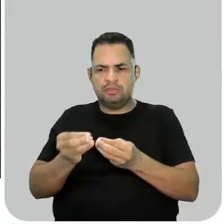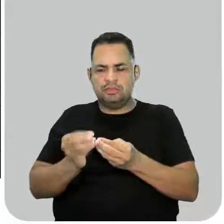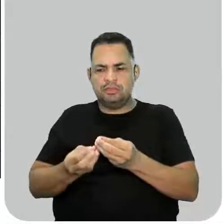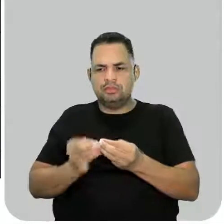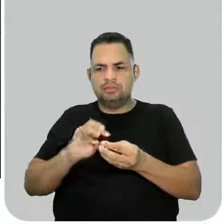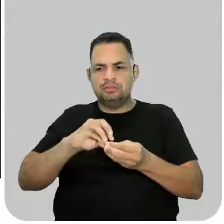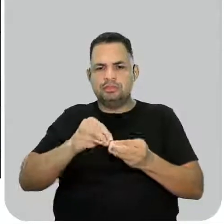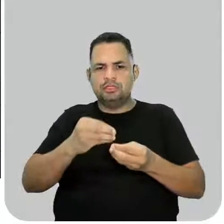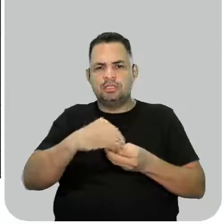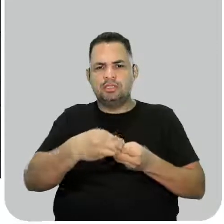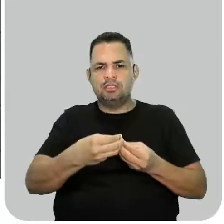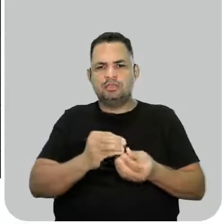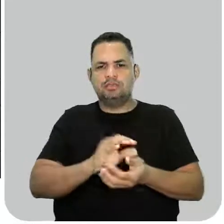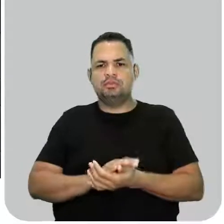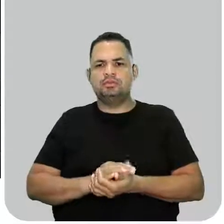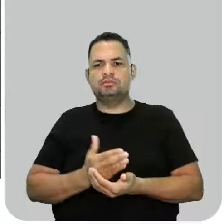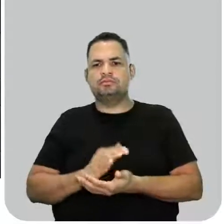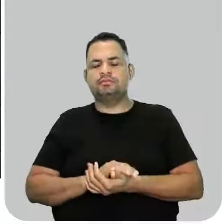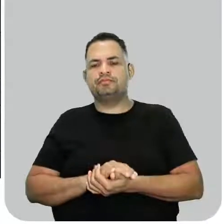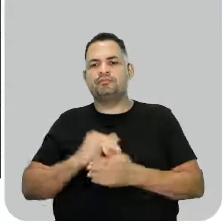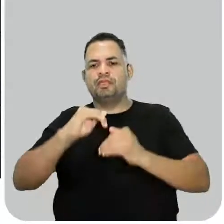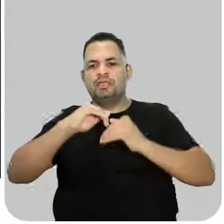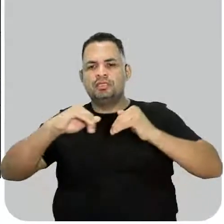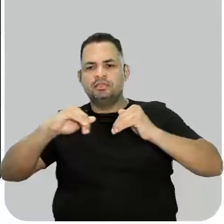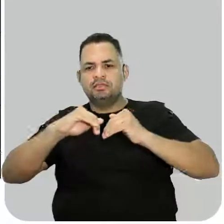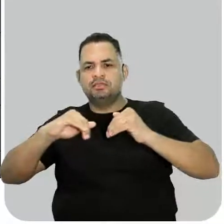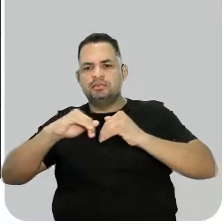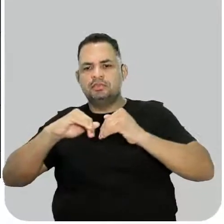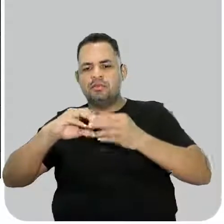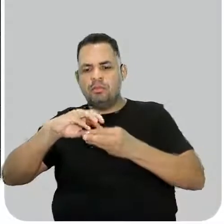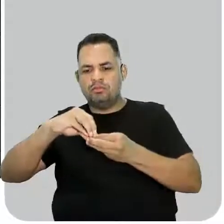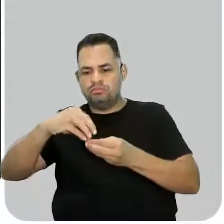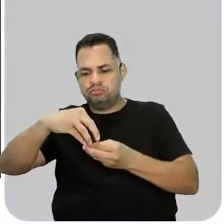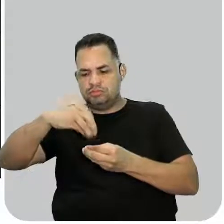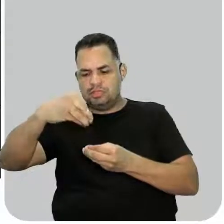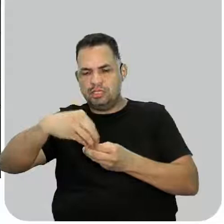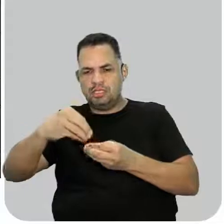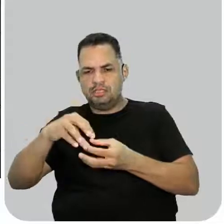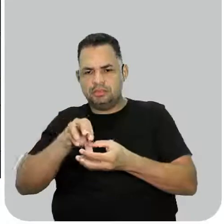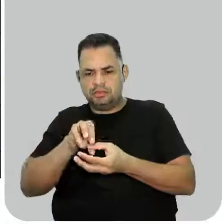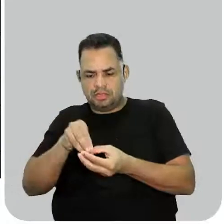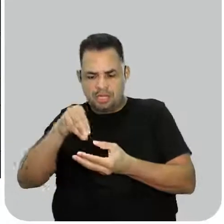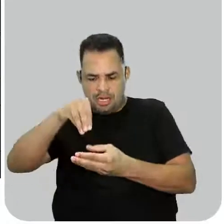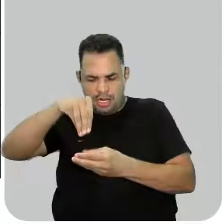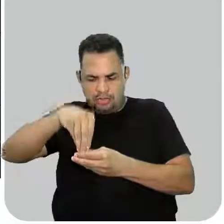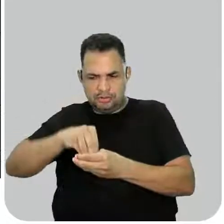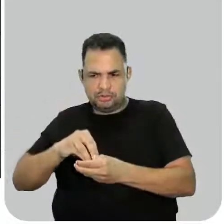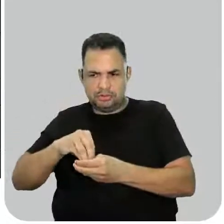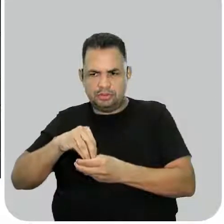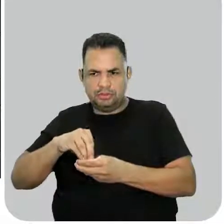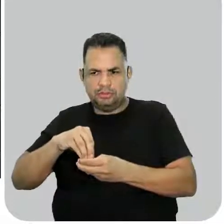uma subetapa. No descascamento, a gente tem a separação da polpa e da casca.